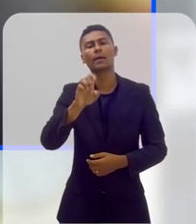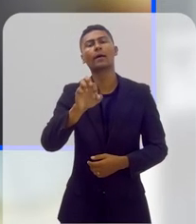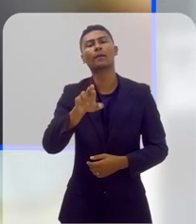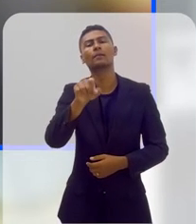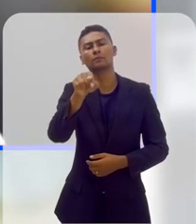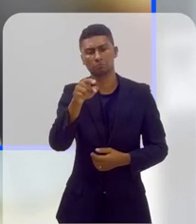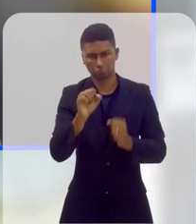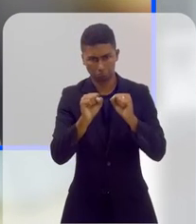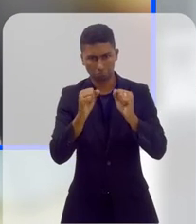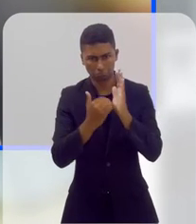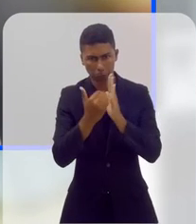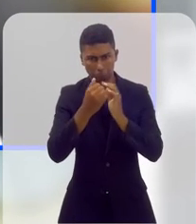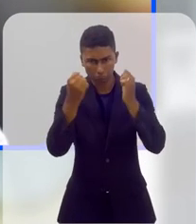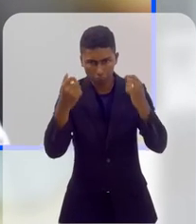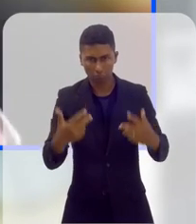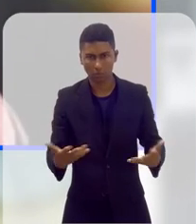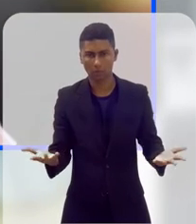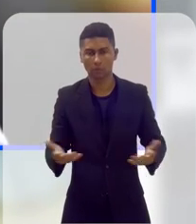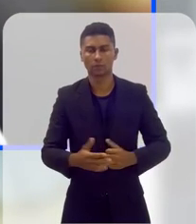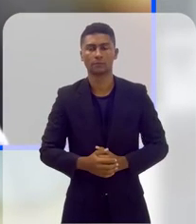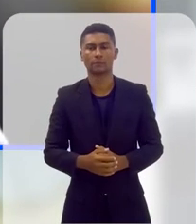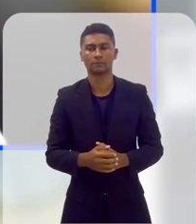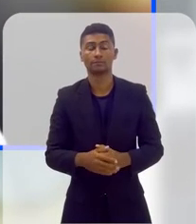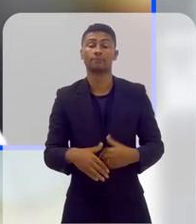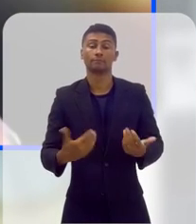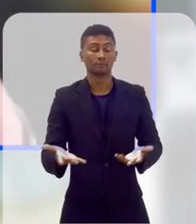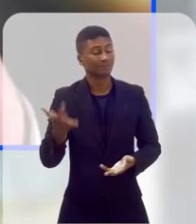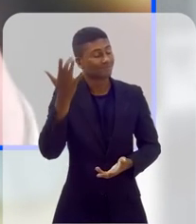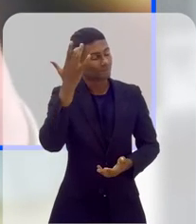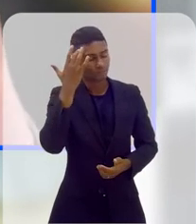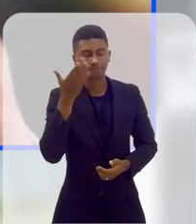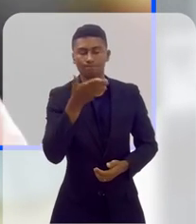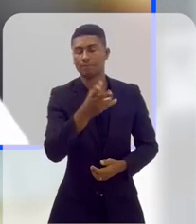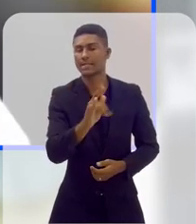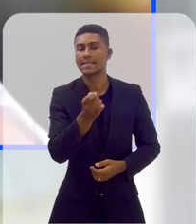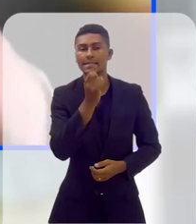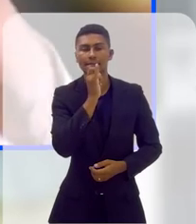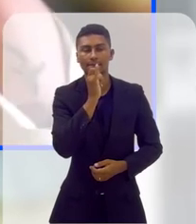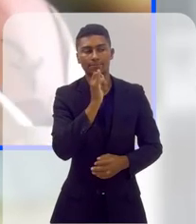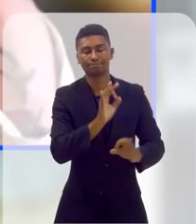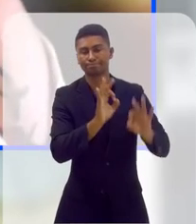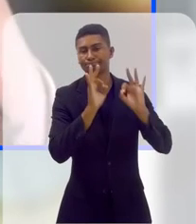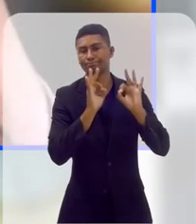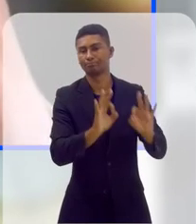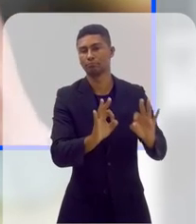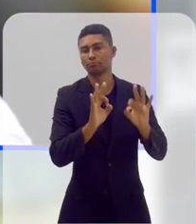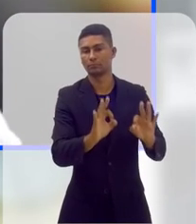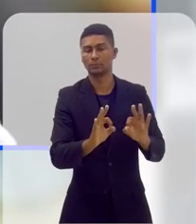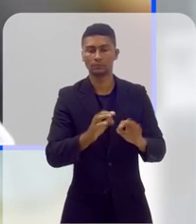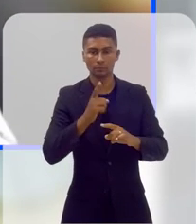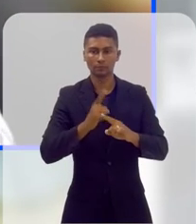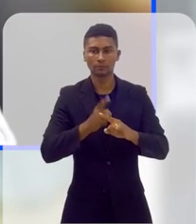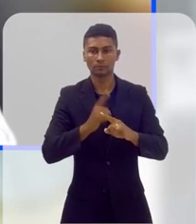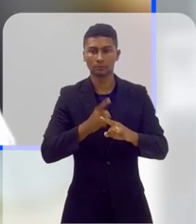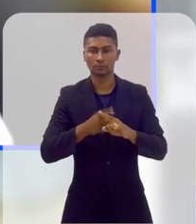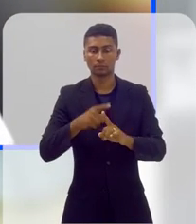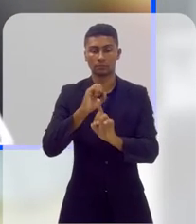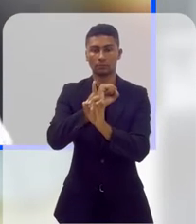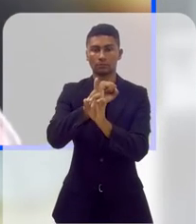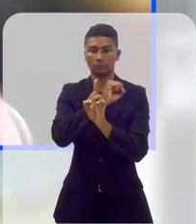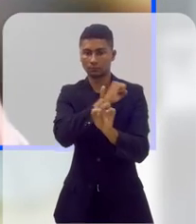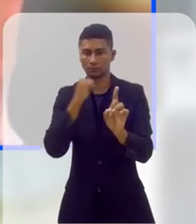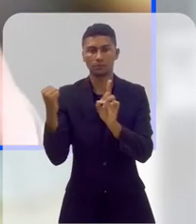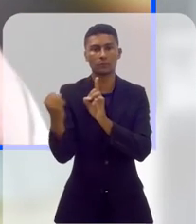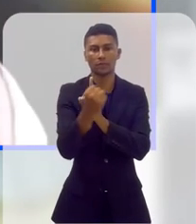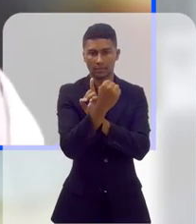afirmação na nossa sociedade, que nós conquistamos os nossos espaços pela meritocracia, de que todos são iguais perante a lei, né?